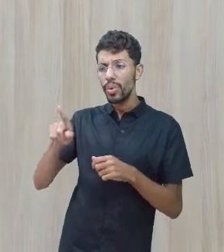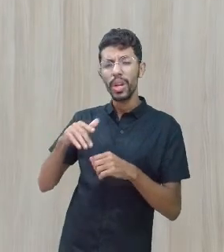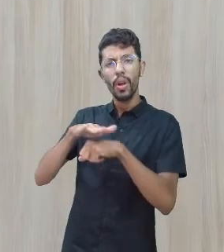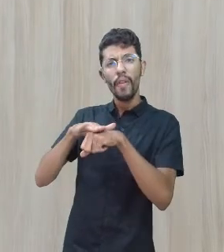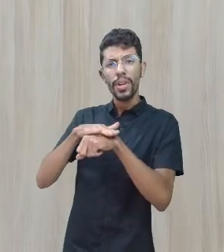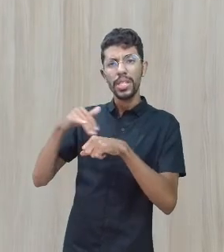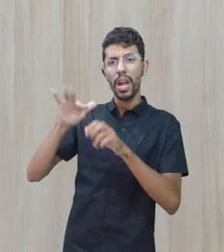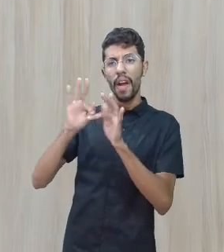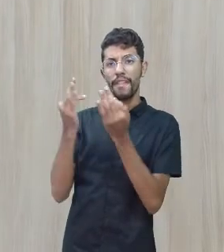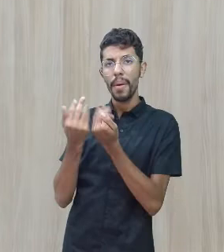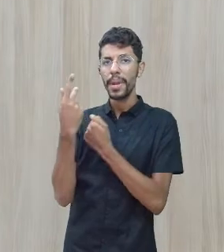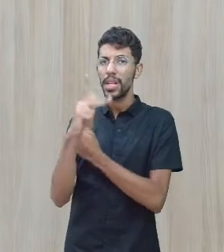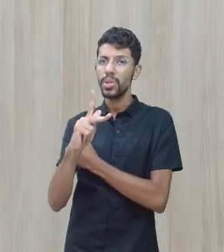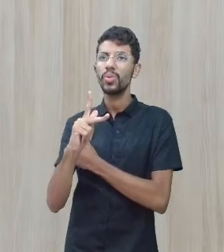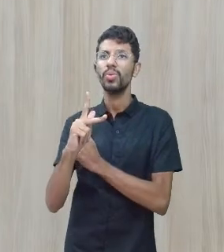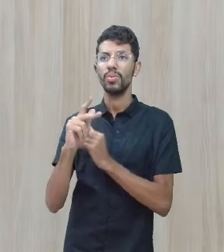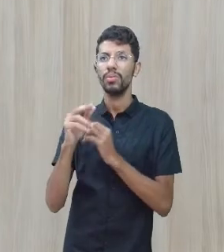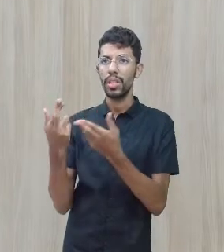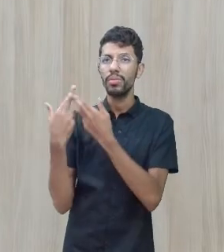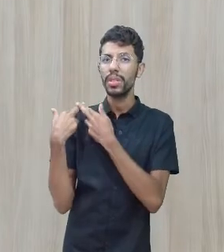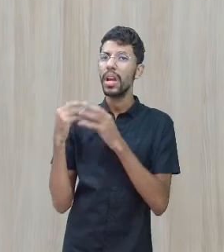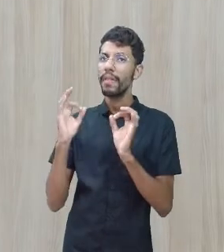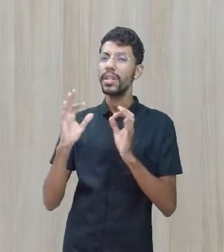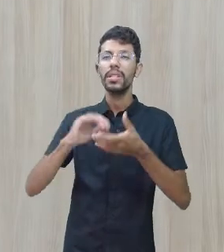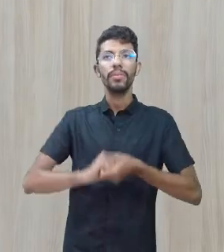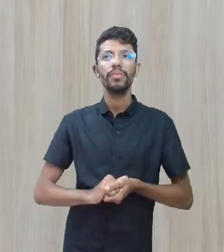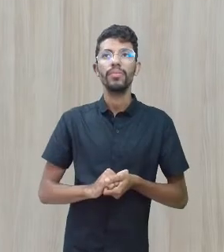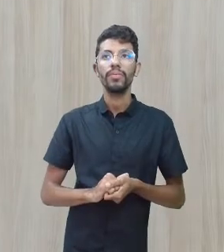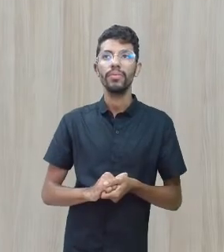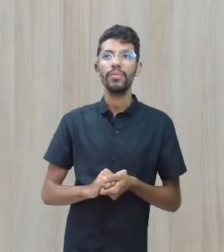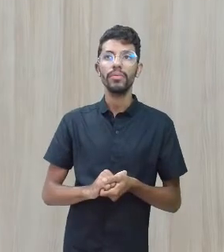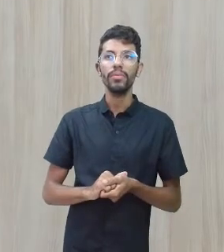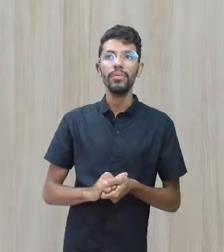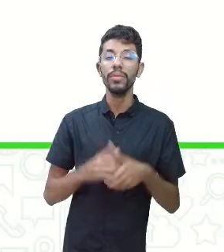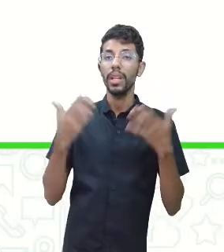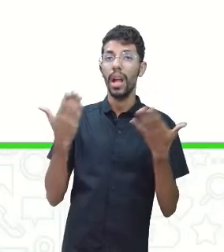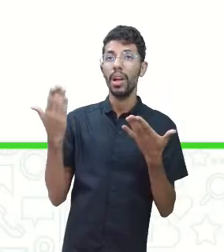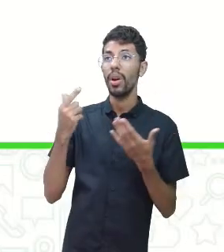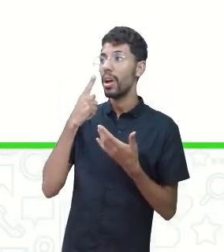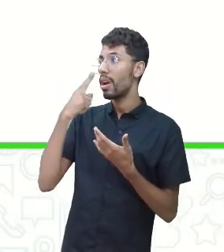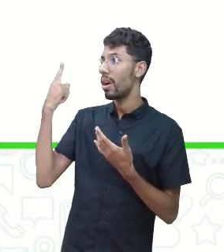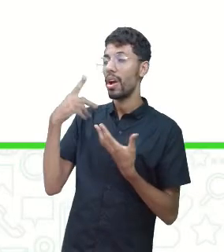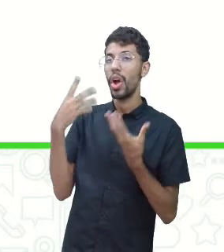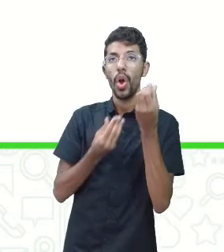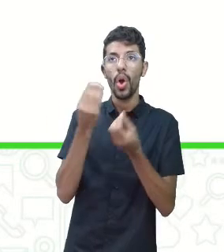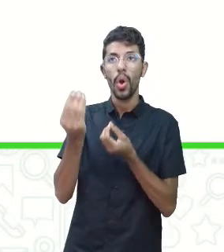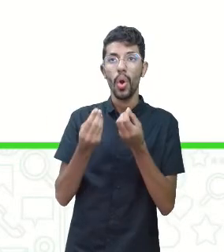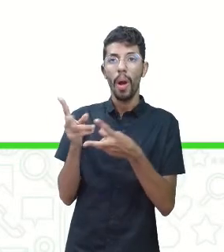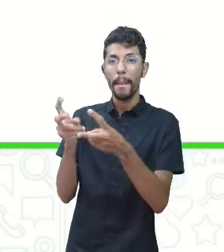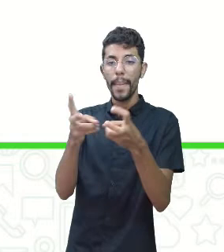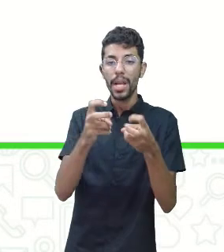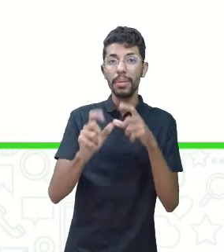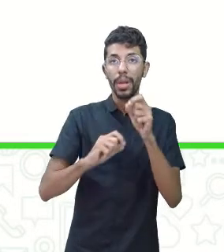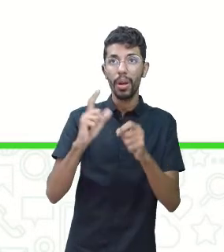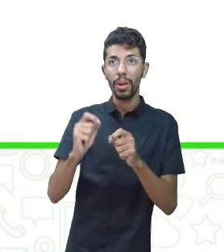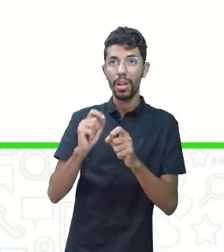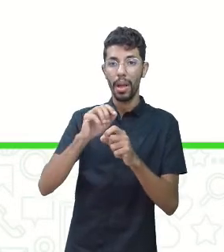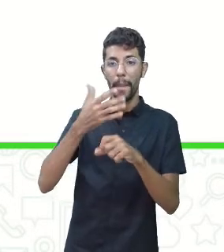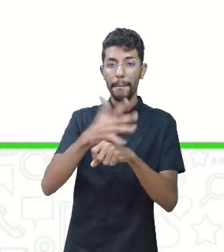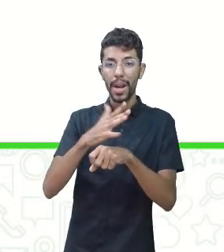seus pais e seus responsáveis. Agora, como identificar práticas do bullying na escola?